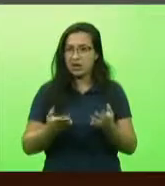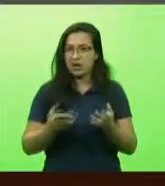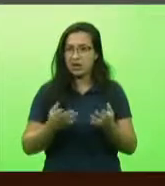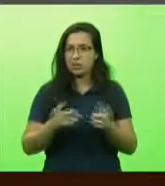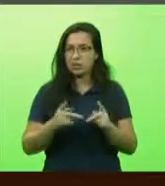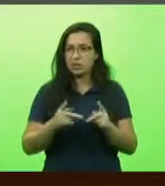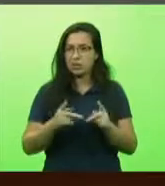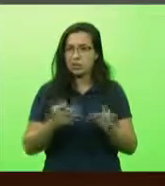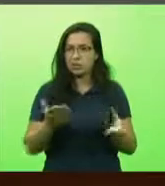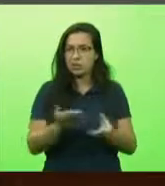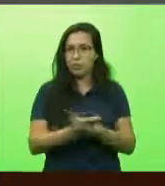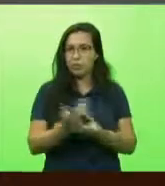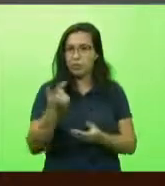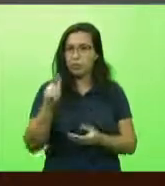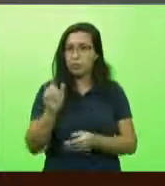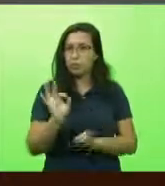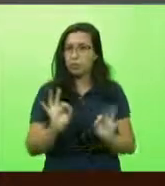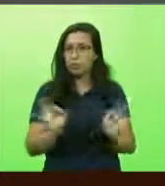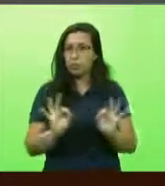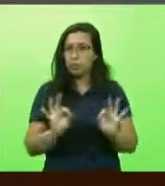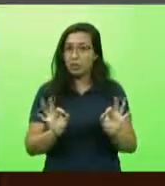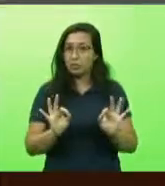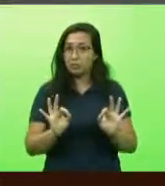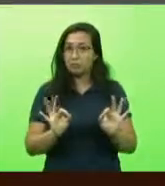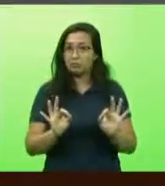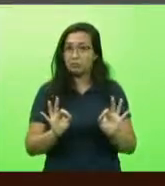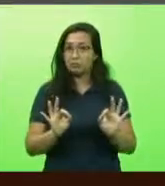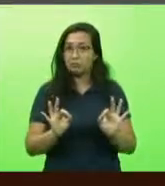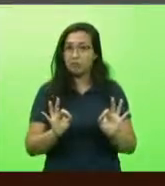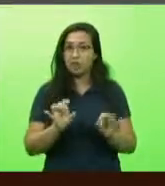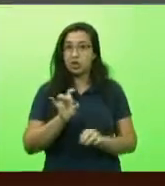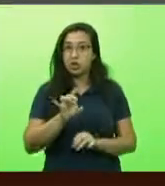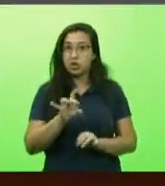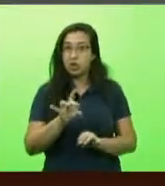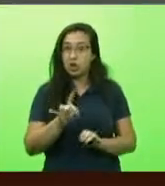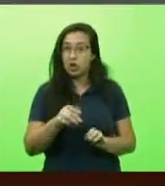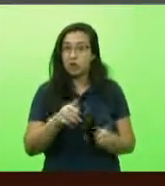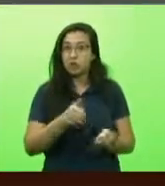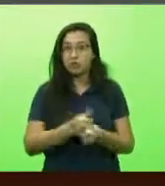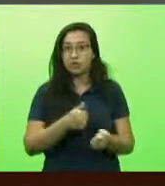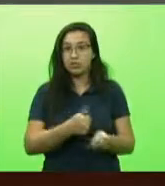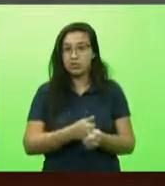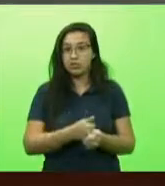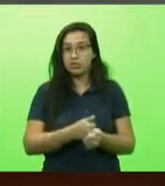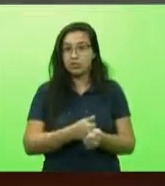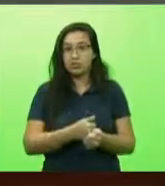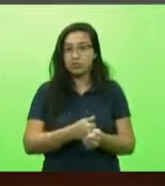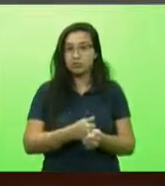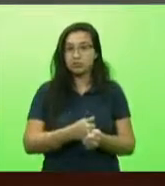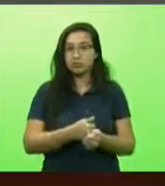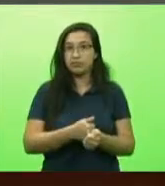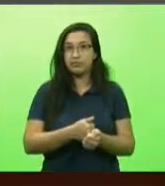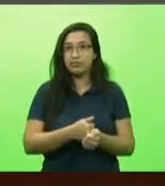Eles ficam somente para o tribunal? E o que acontece?